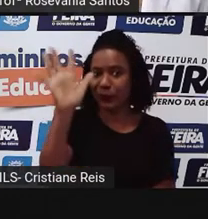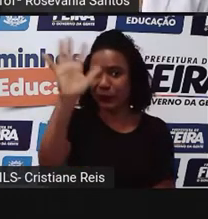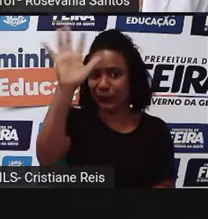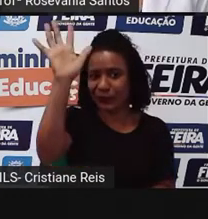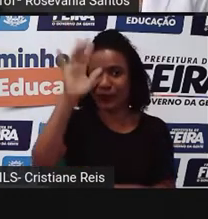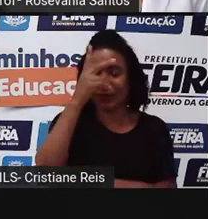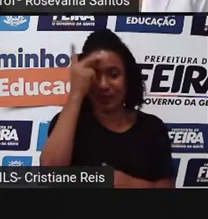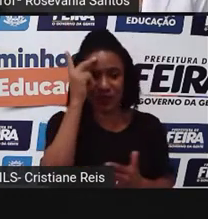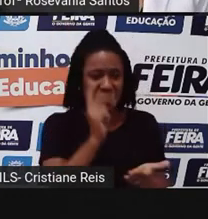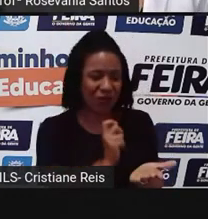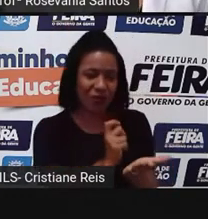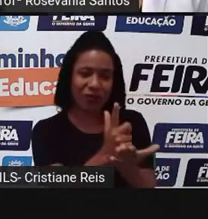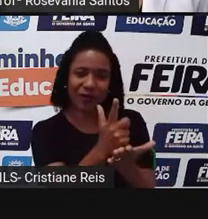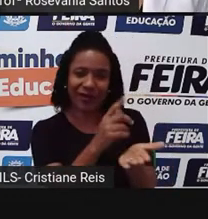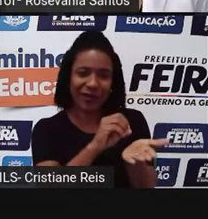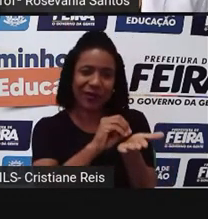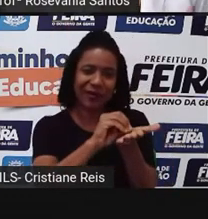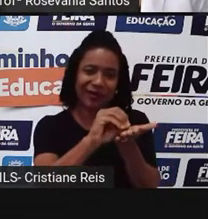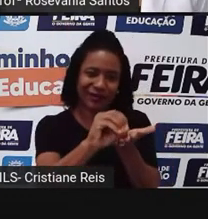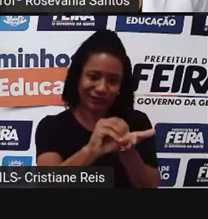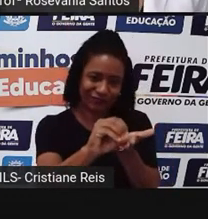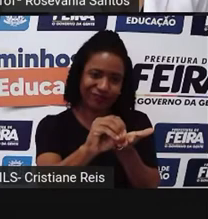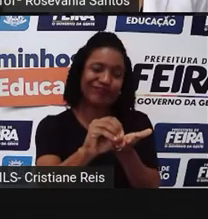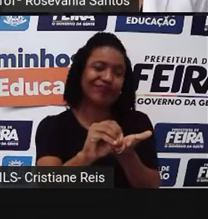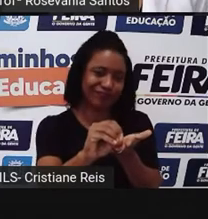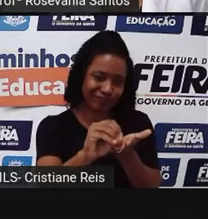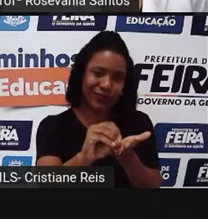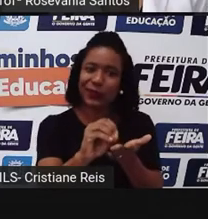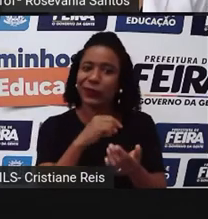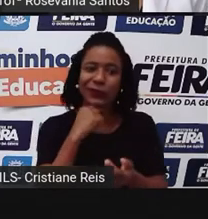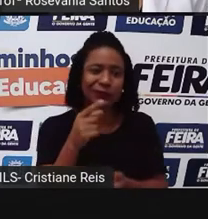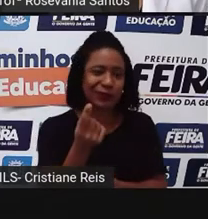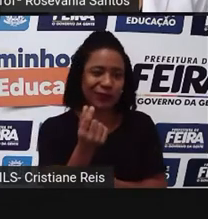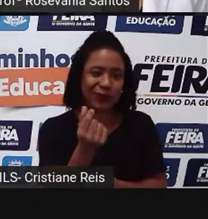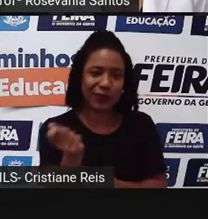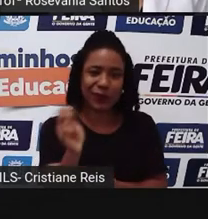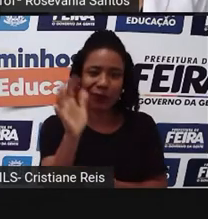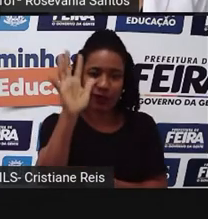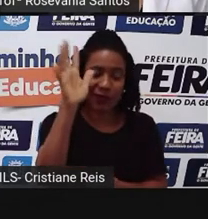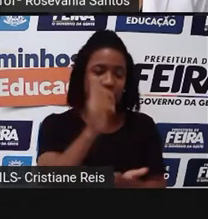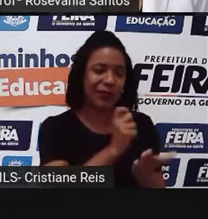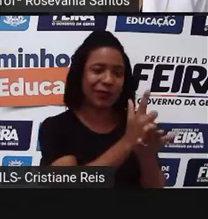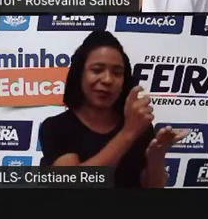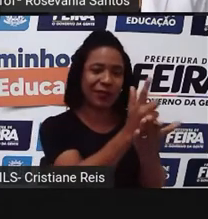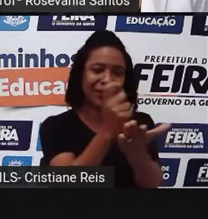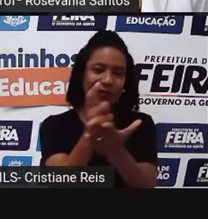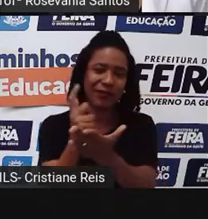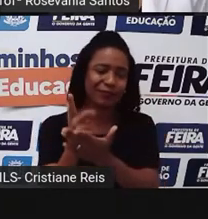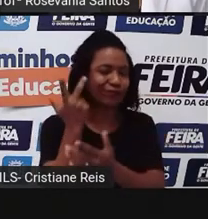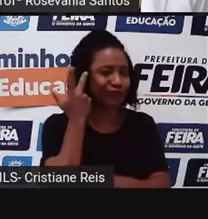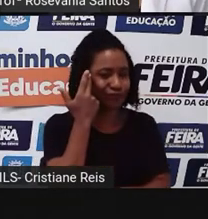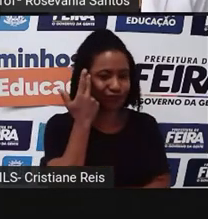mundo que consegue consumir e acaba comprando aquela convencional mesmo, né? Vamos lá.